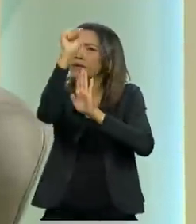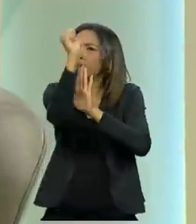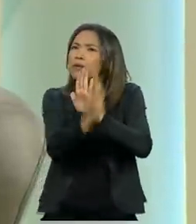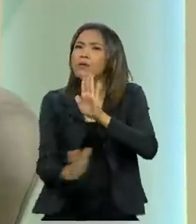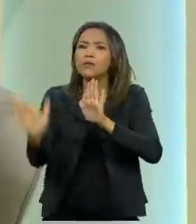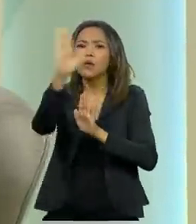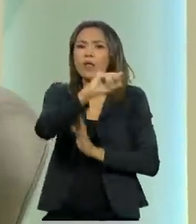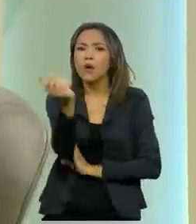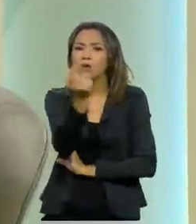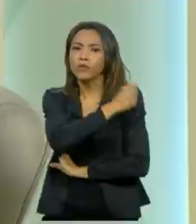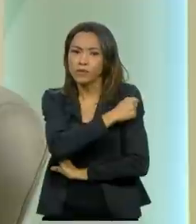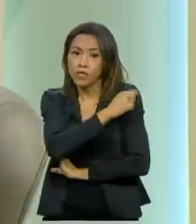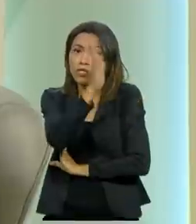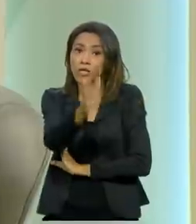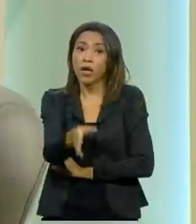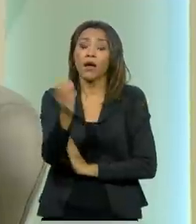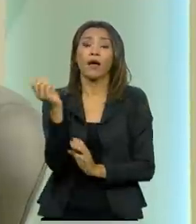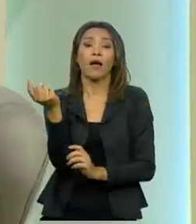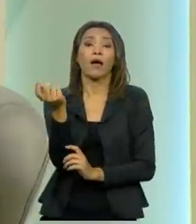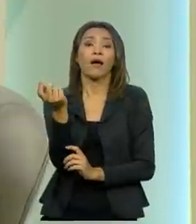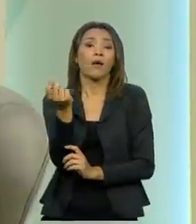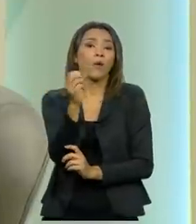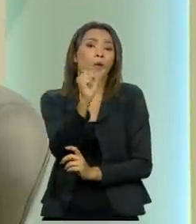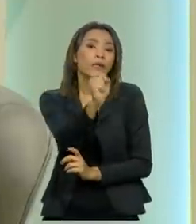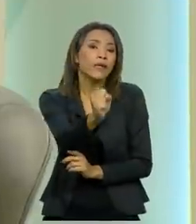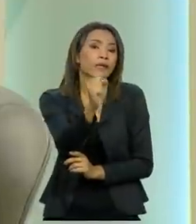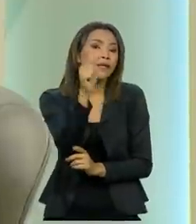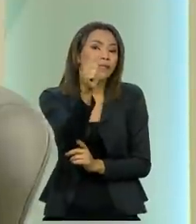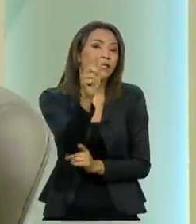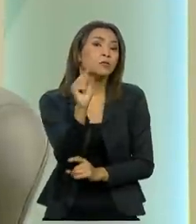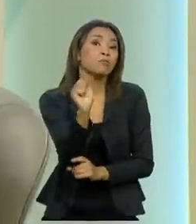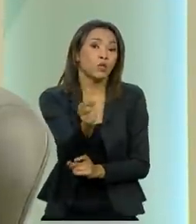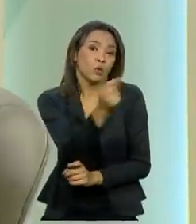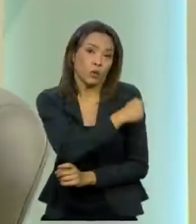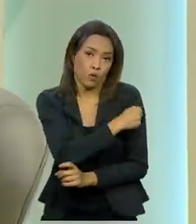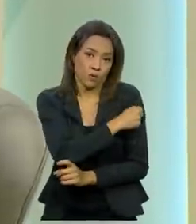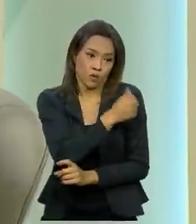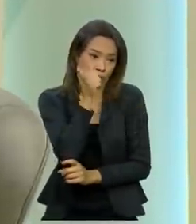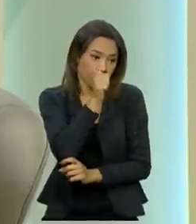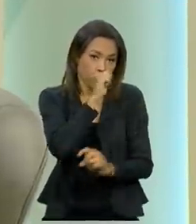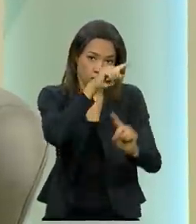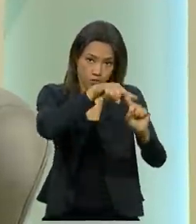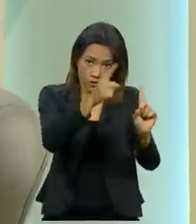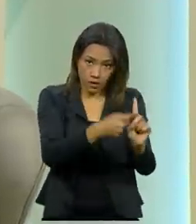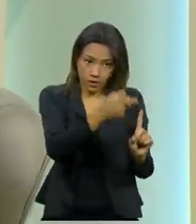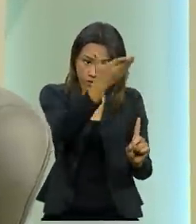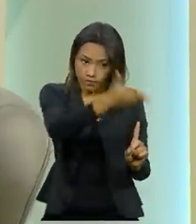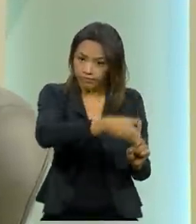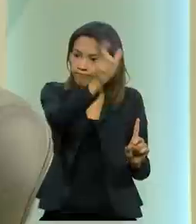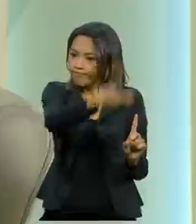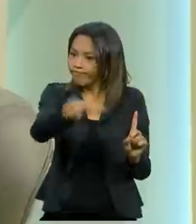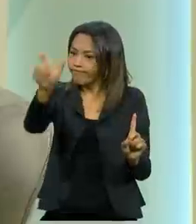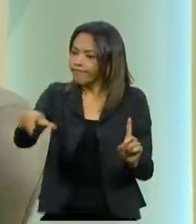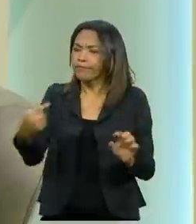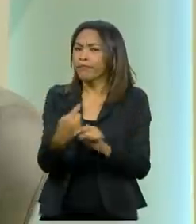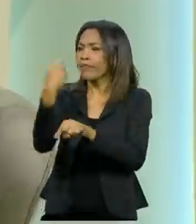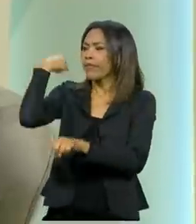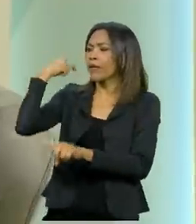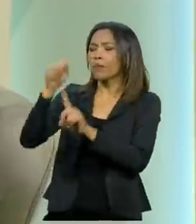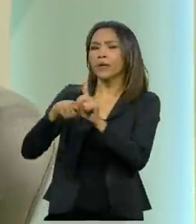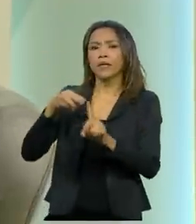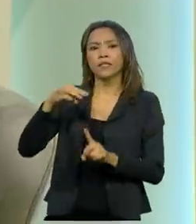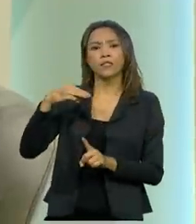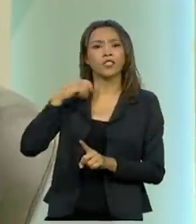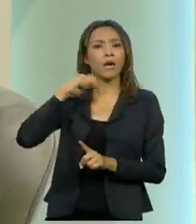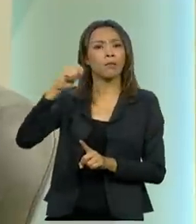aplicou 87 mil doses em gestantes no Brasil. Àquela altura, abril, só dispunhamos de duas